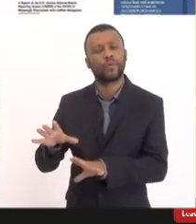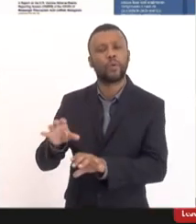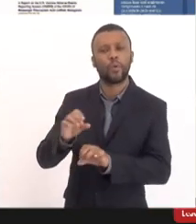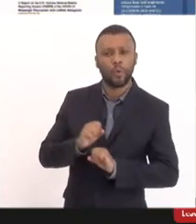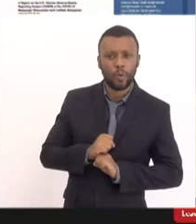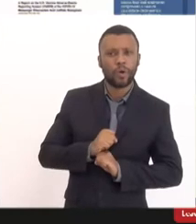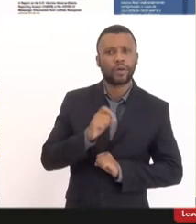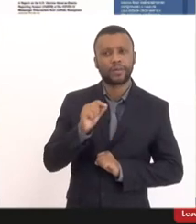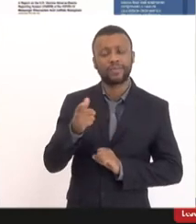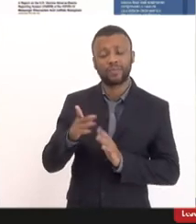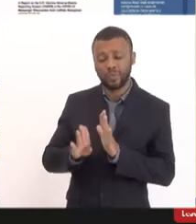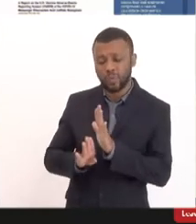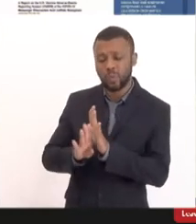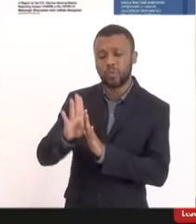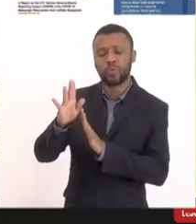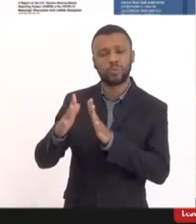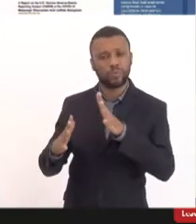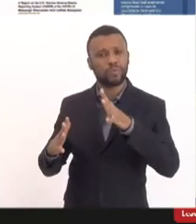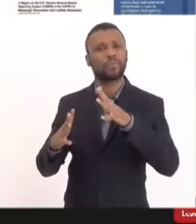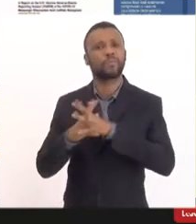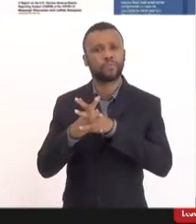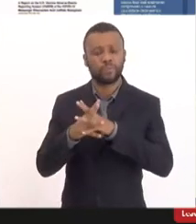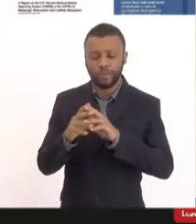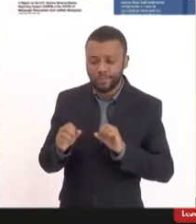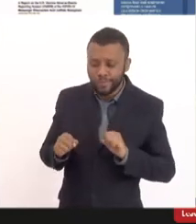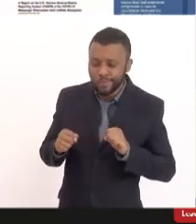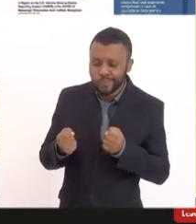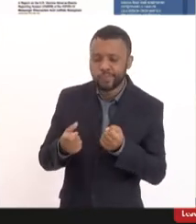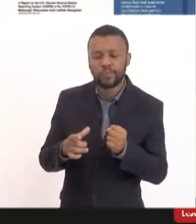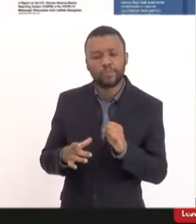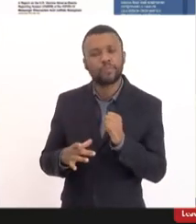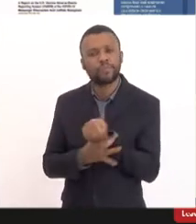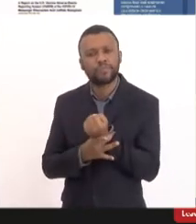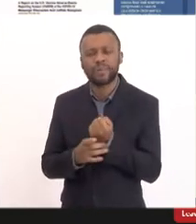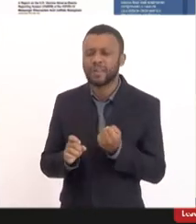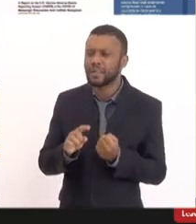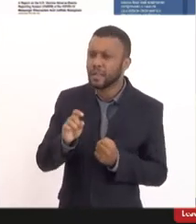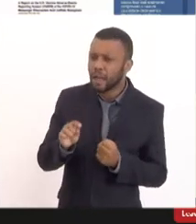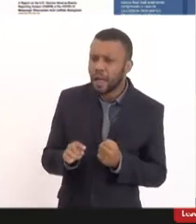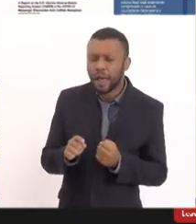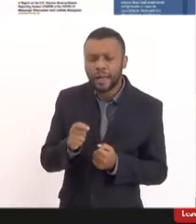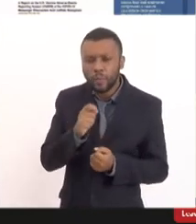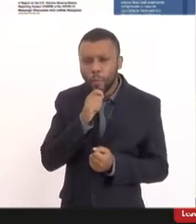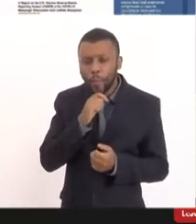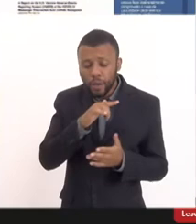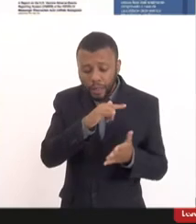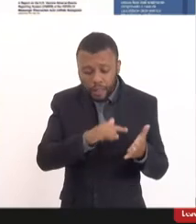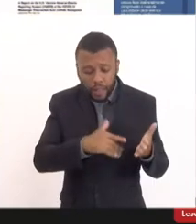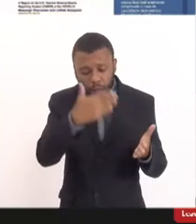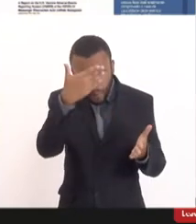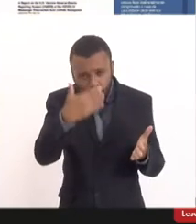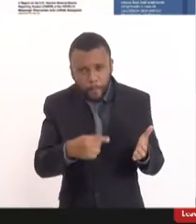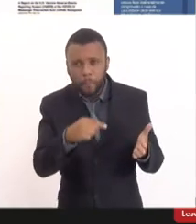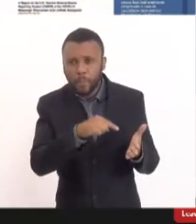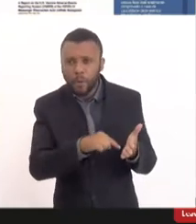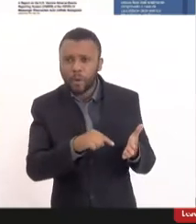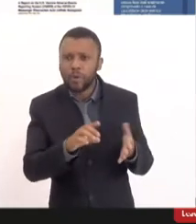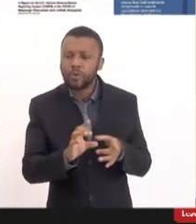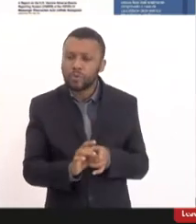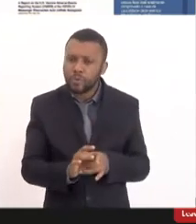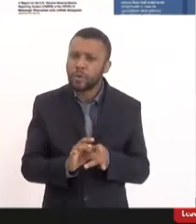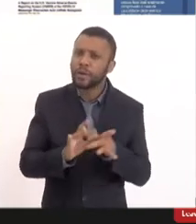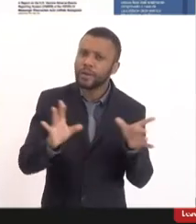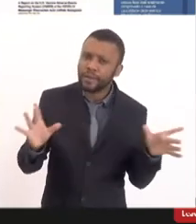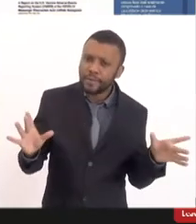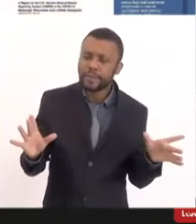topo máximo ou seja eu estou extremamente imunizado será que eu não posso ter esse documento como um documento que me diz que eu sou livre de